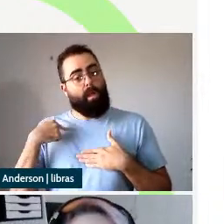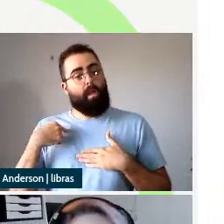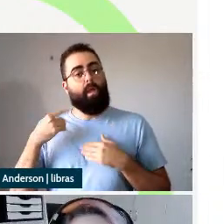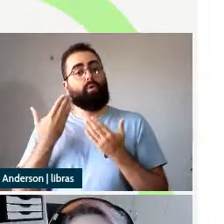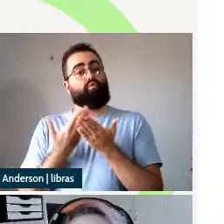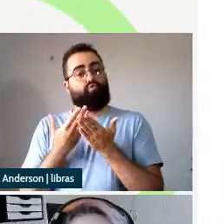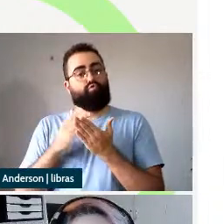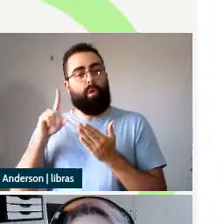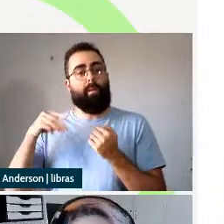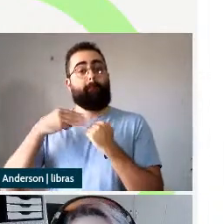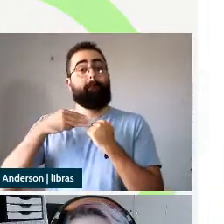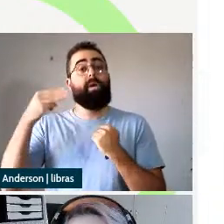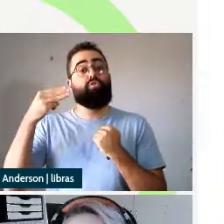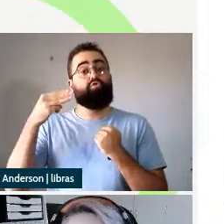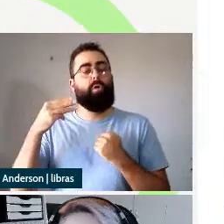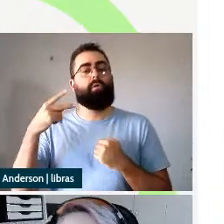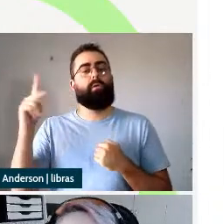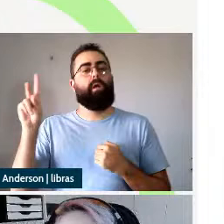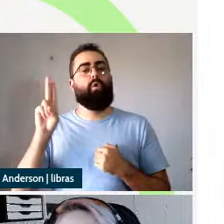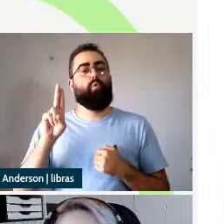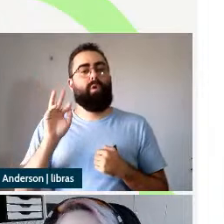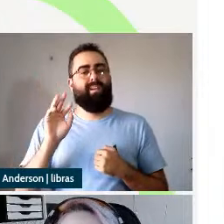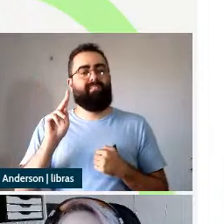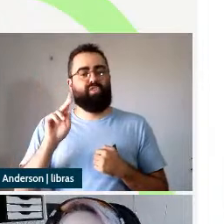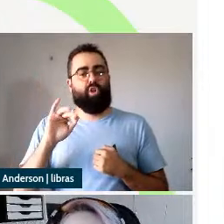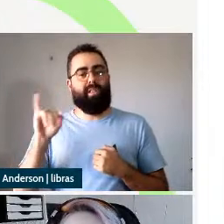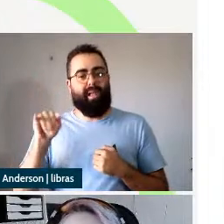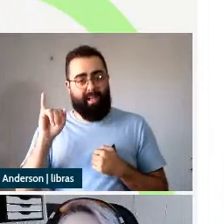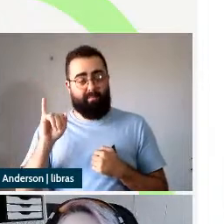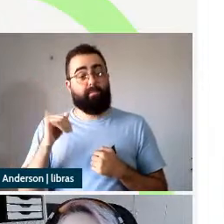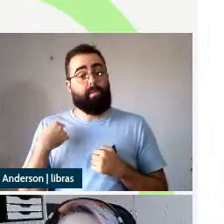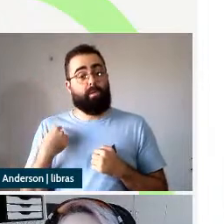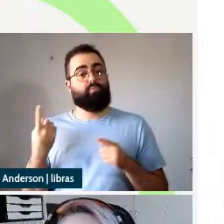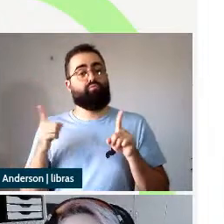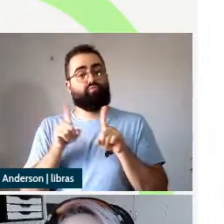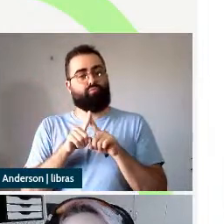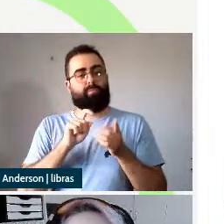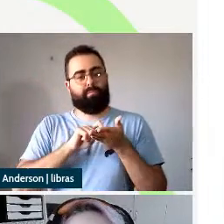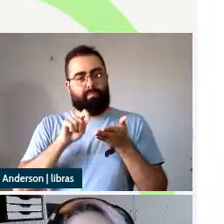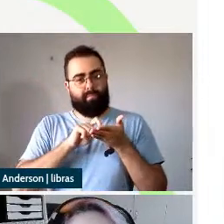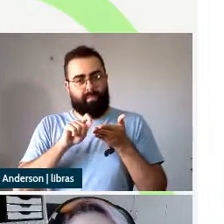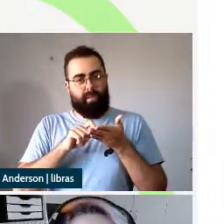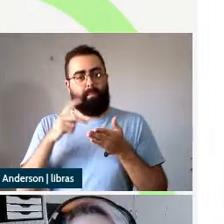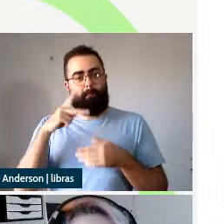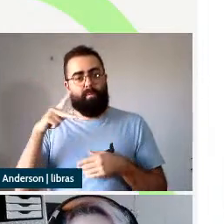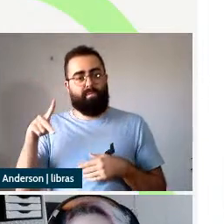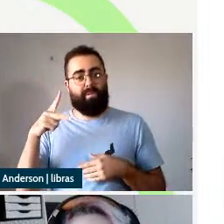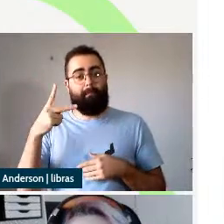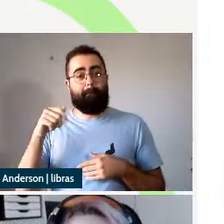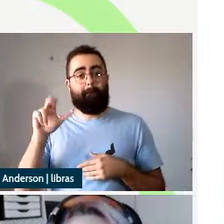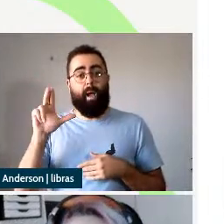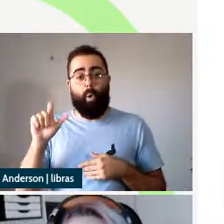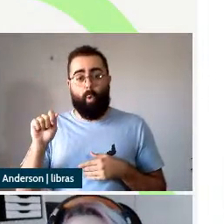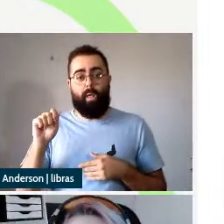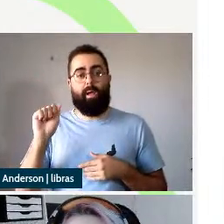-graduação da Universidade Federal de Juiz de Fora em co-autoria com a professora Paula Armelin do mesmo programa de pós-graduação uma